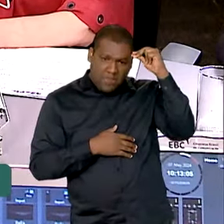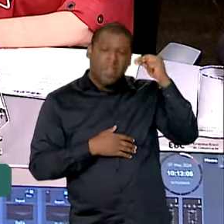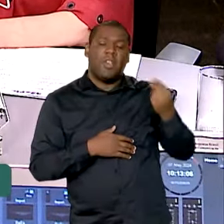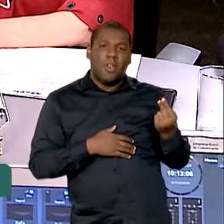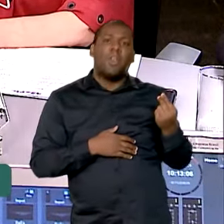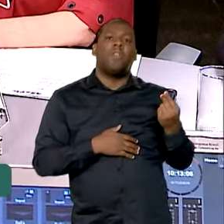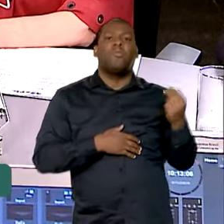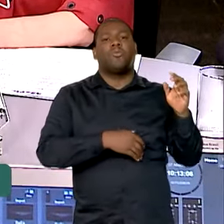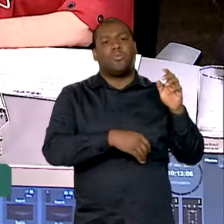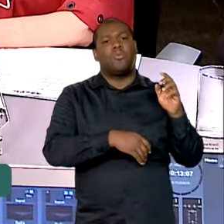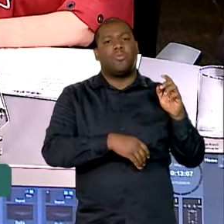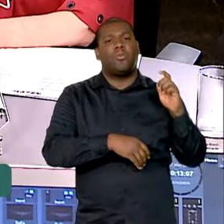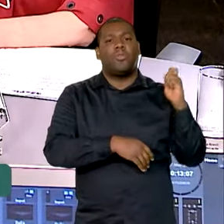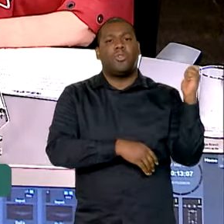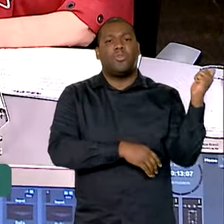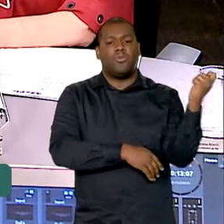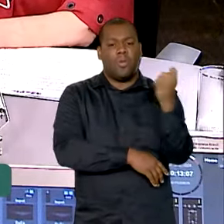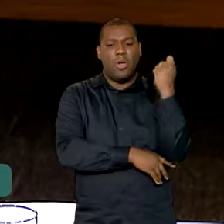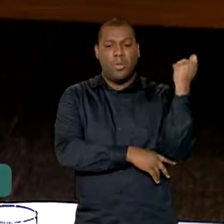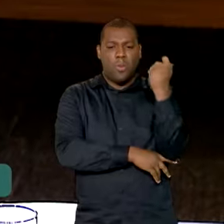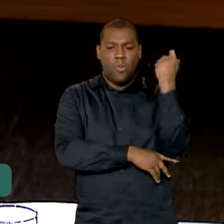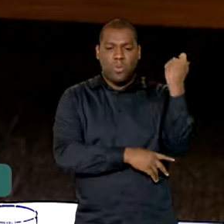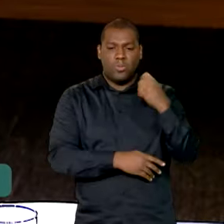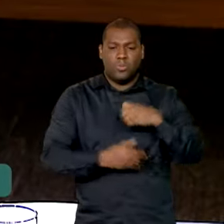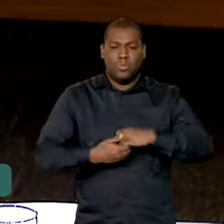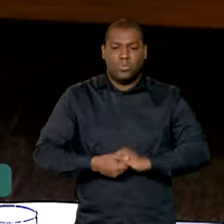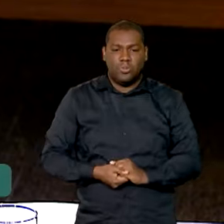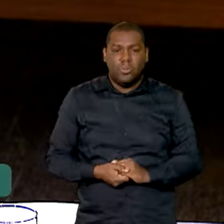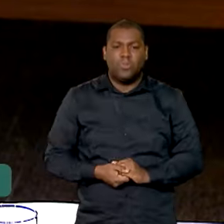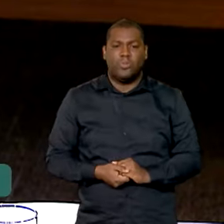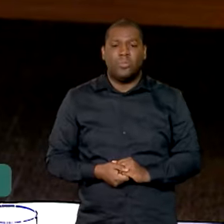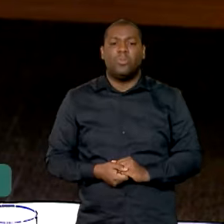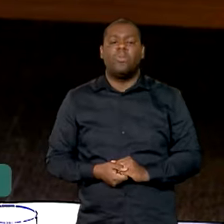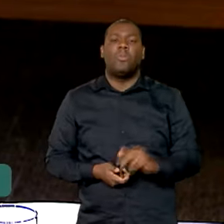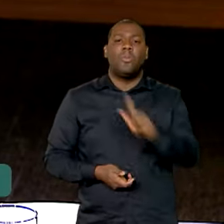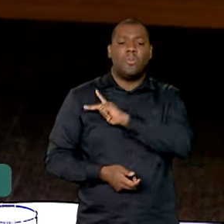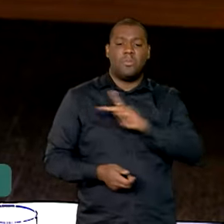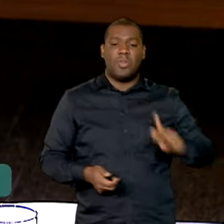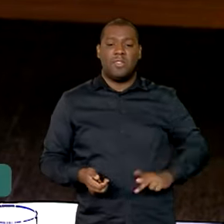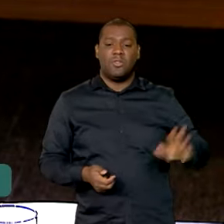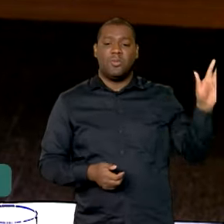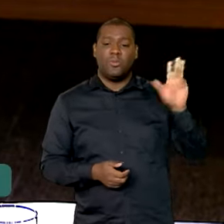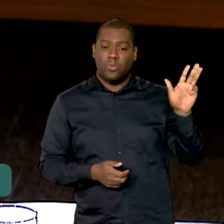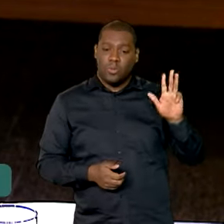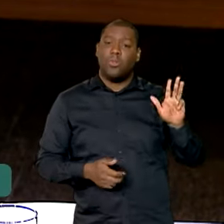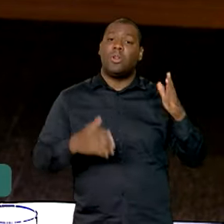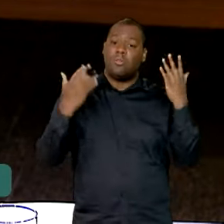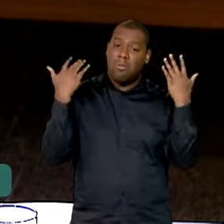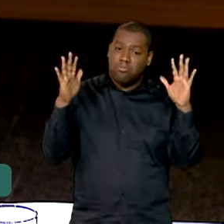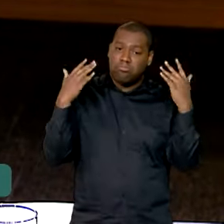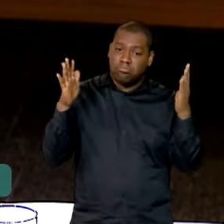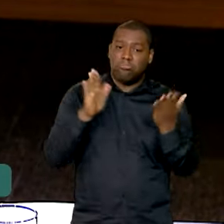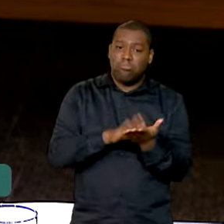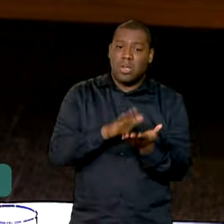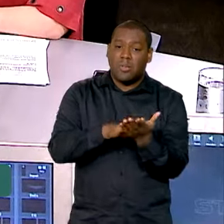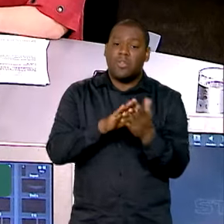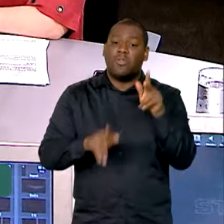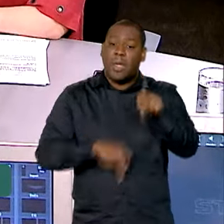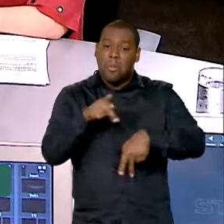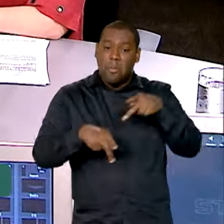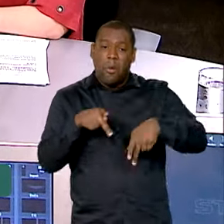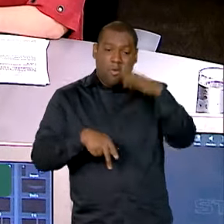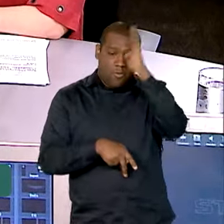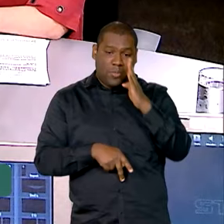sabe, no computador e começam a fazer seus pedidos. O presidente enalteceu a solidariedade dos brasileiros com o povo gaúcho,